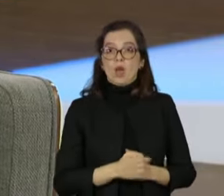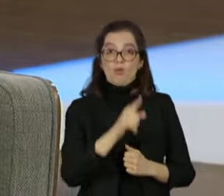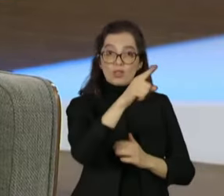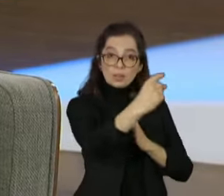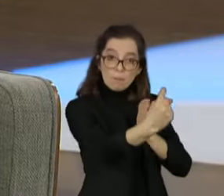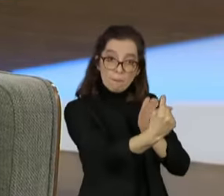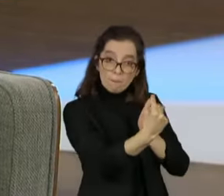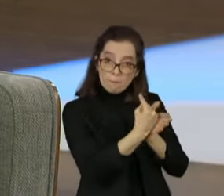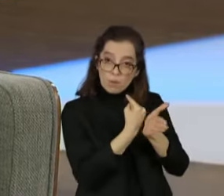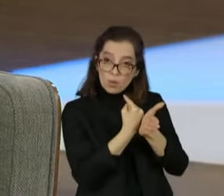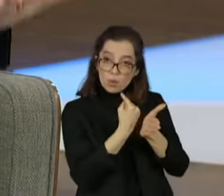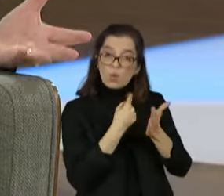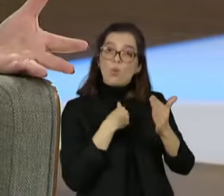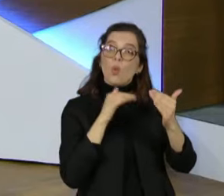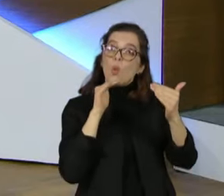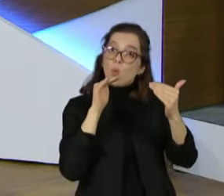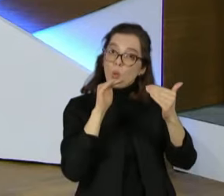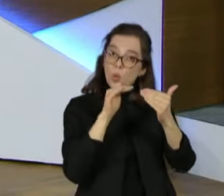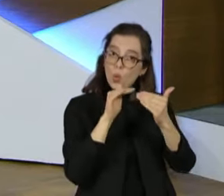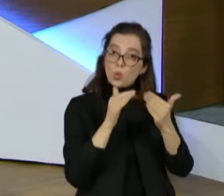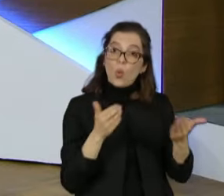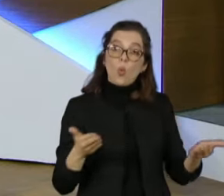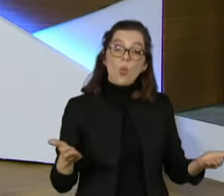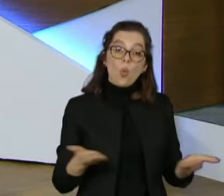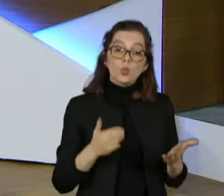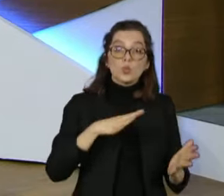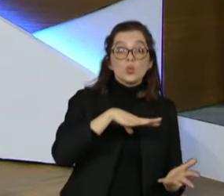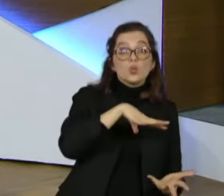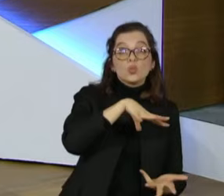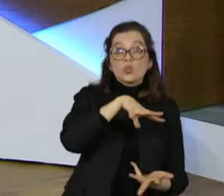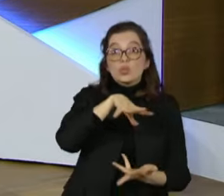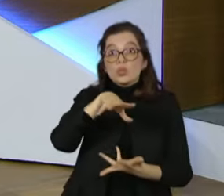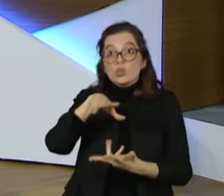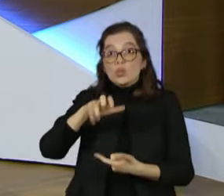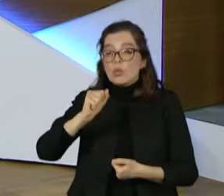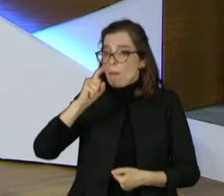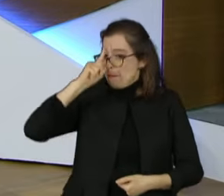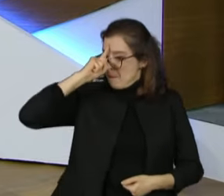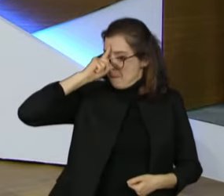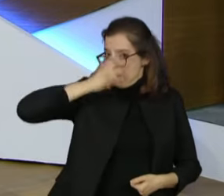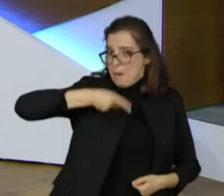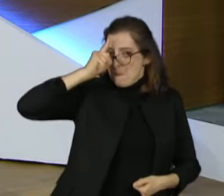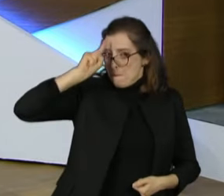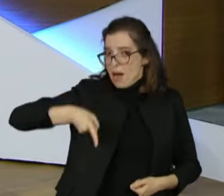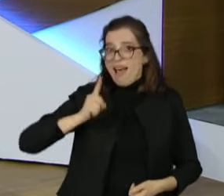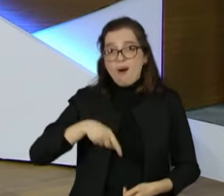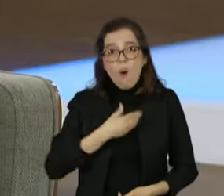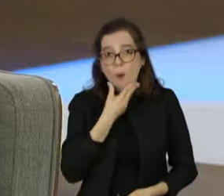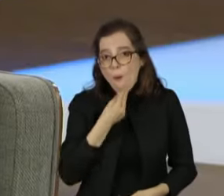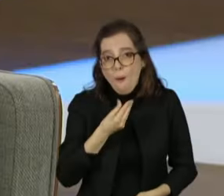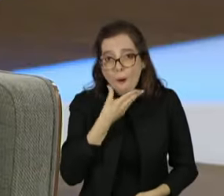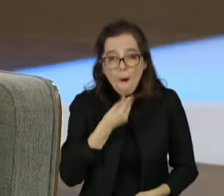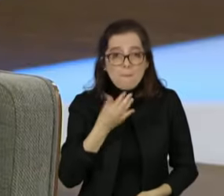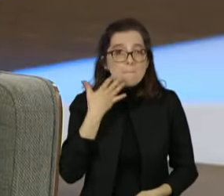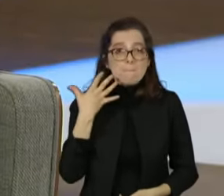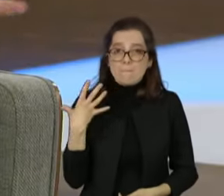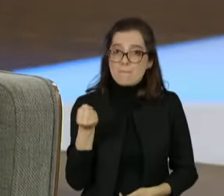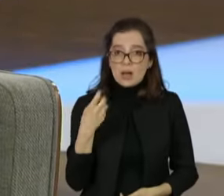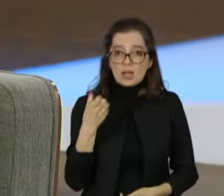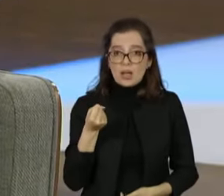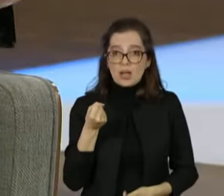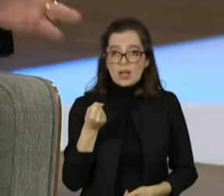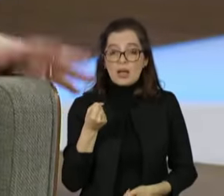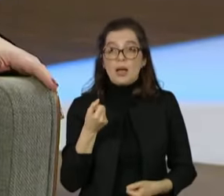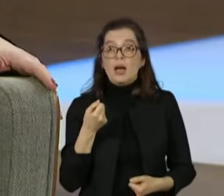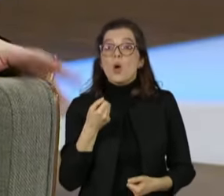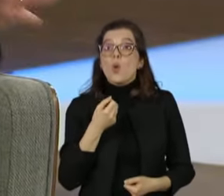eu concordo, hoje o mundo é governado por homens brancos. É preciso que eles estejam ao lado de homens negros, de mulheres de todas as